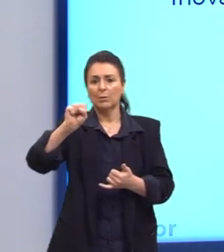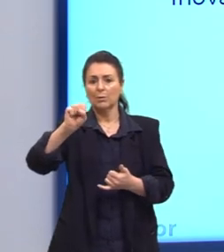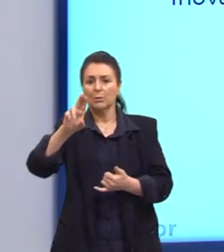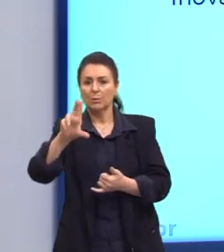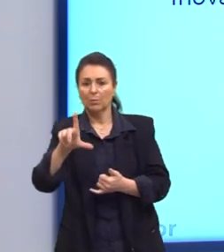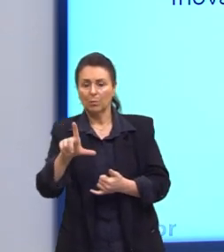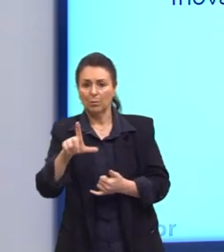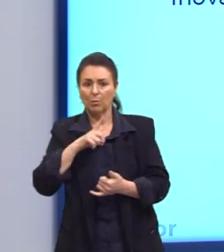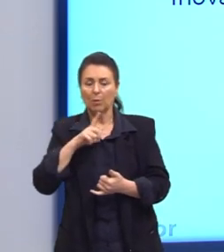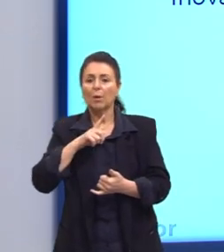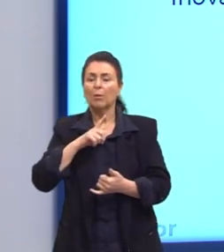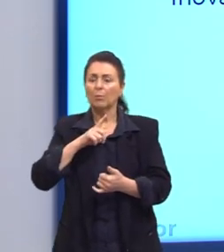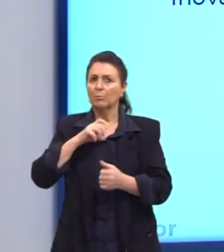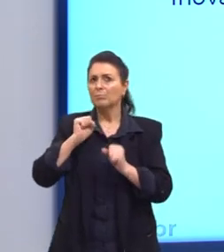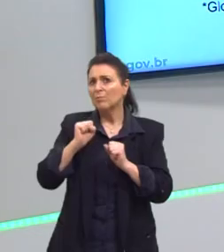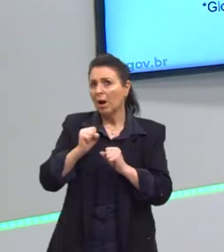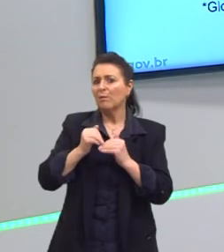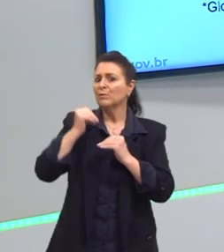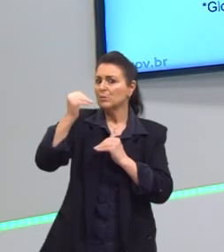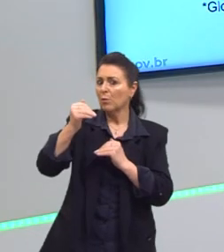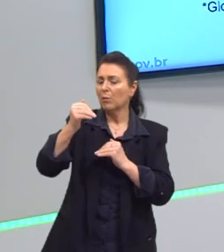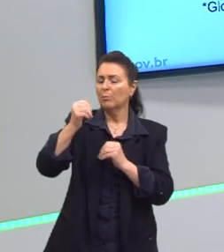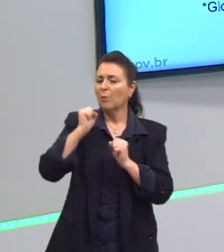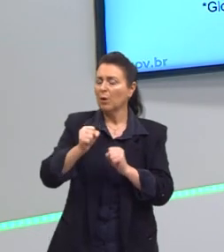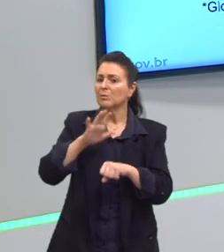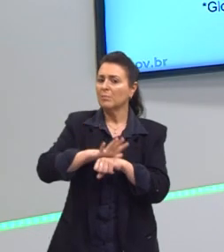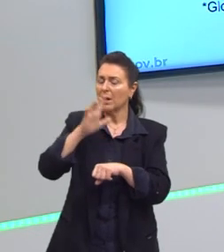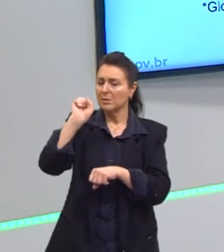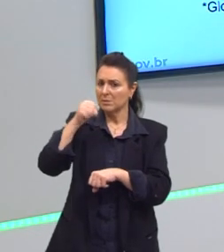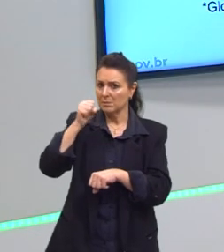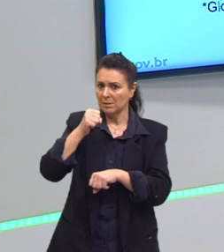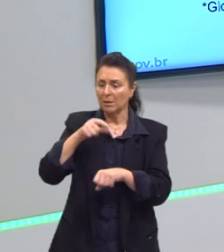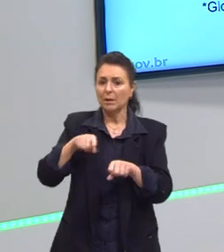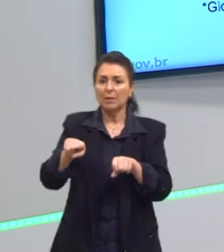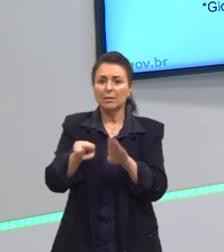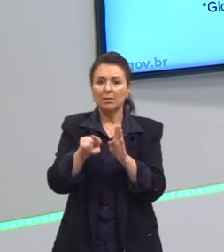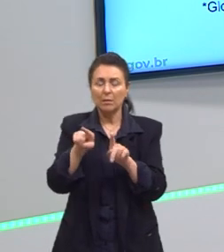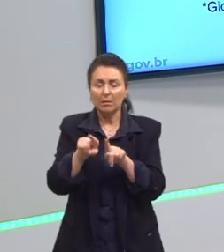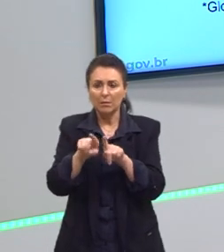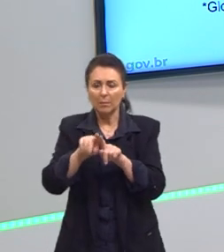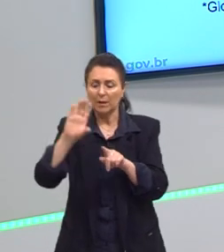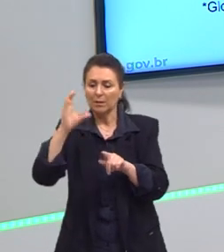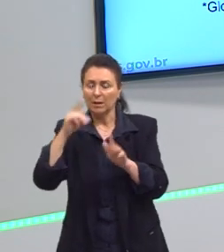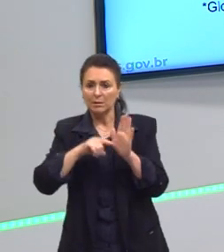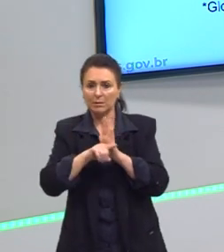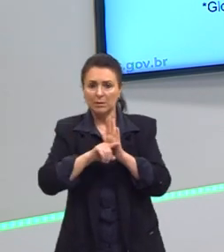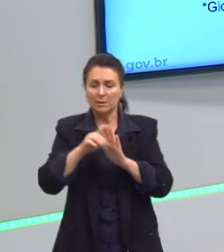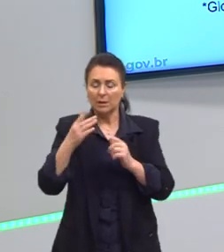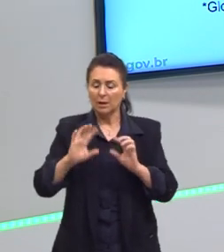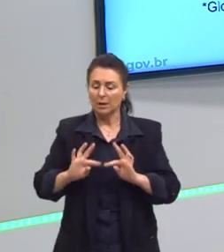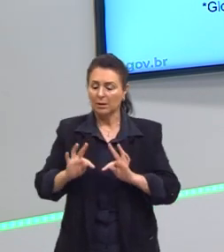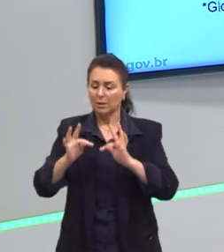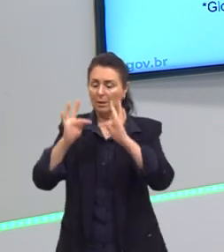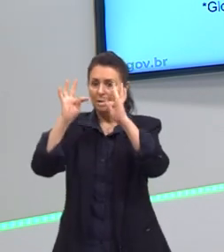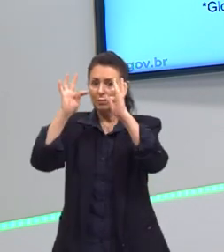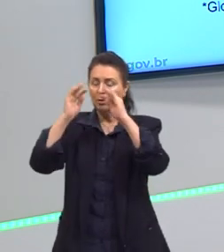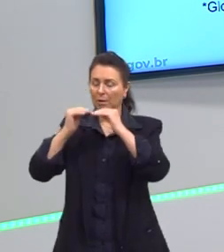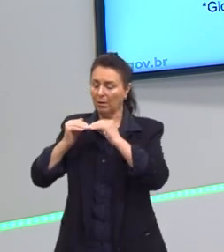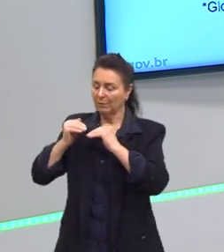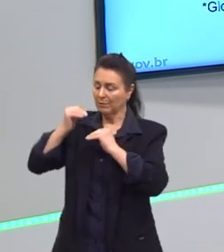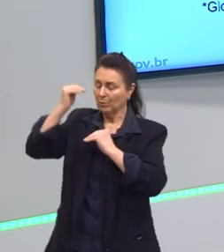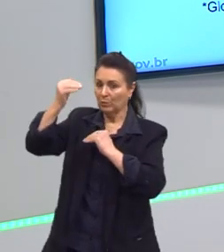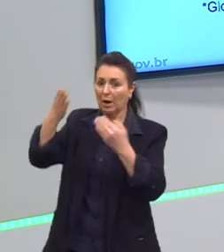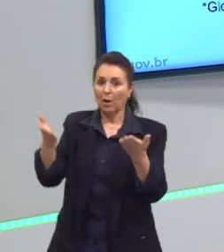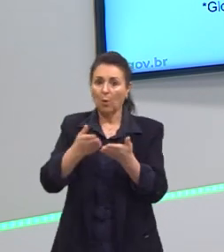mas ocorreu um avanço, claro. Inovações no campo das ciências e da tecnologia. Muito. Nós vimos agora com a pandemia,